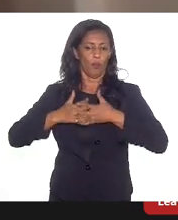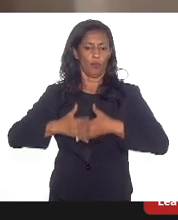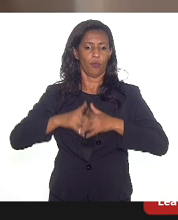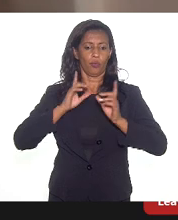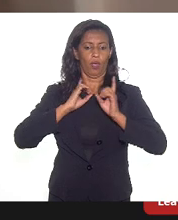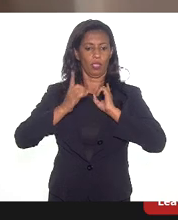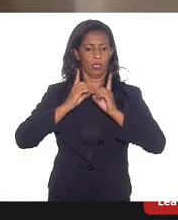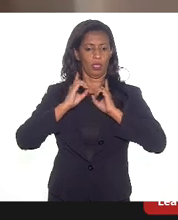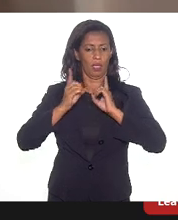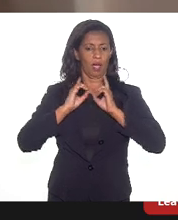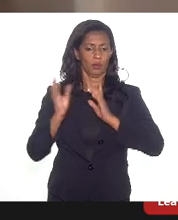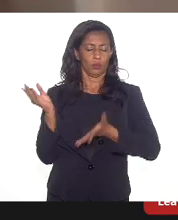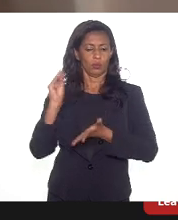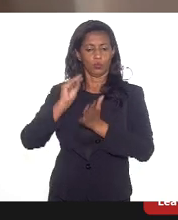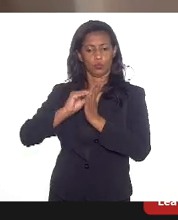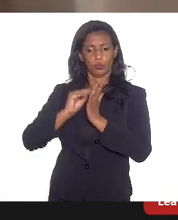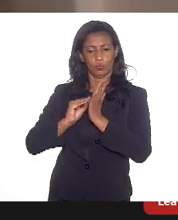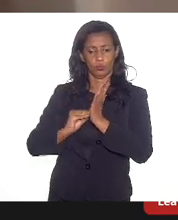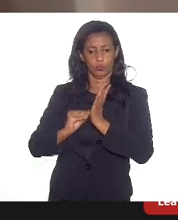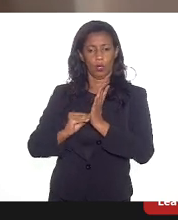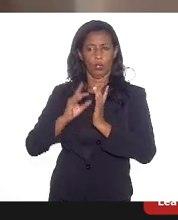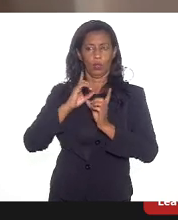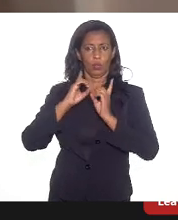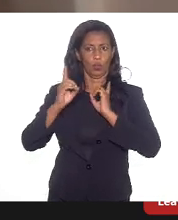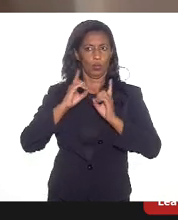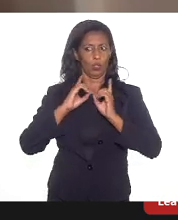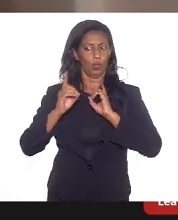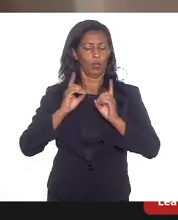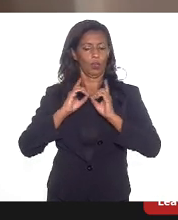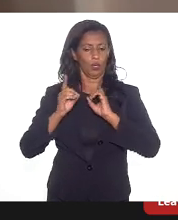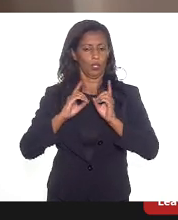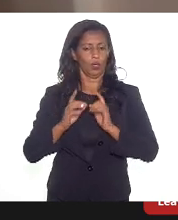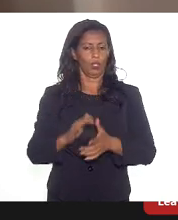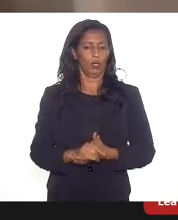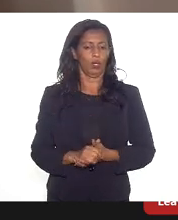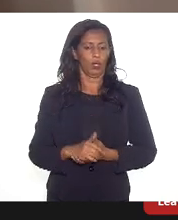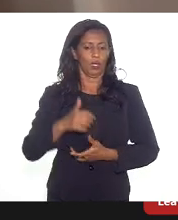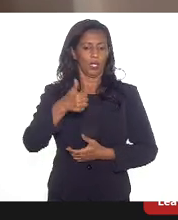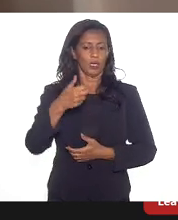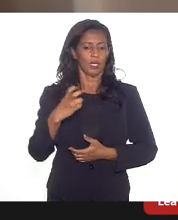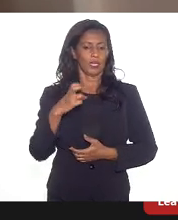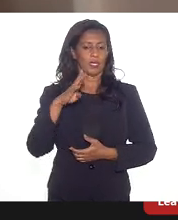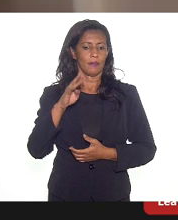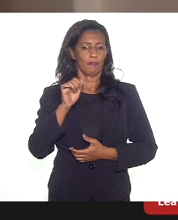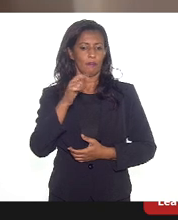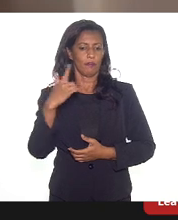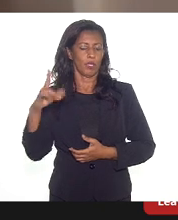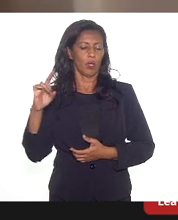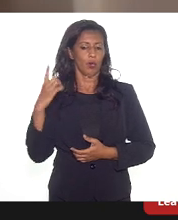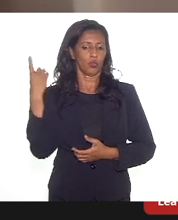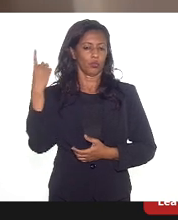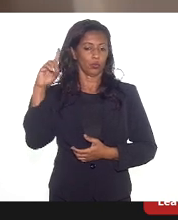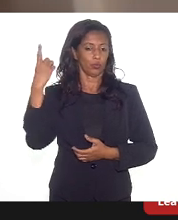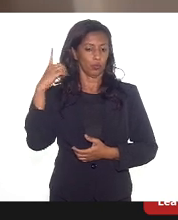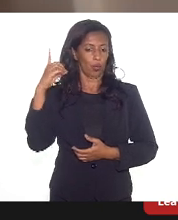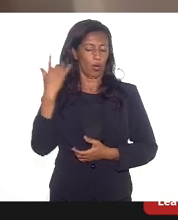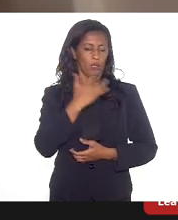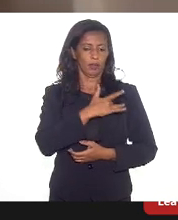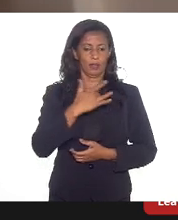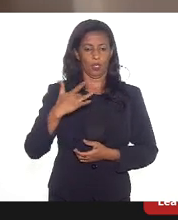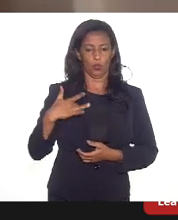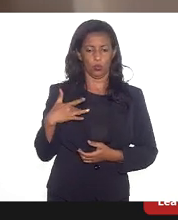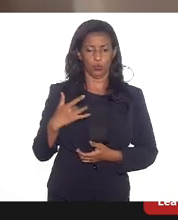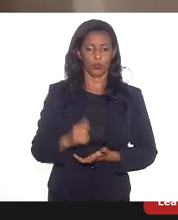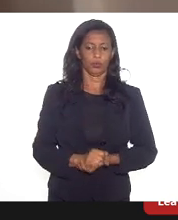dados que eu coloquei e os dados são os seguintes, o Brasil importa 15 bilhões de dólares em saúde,